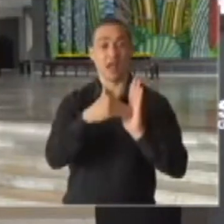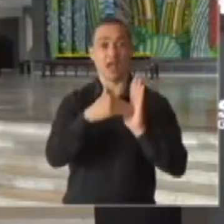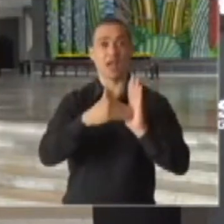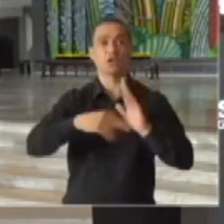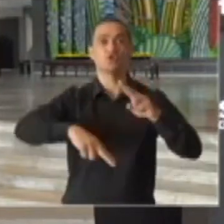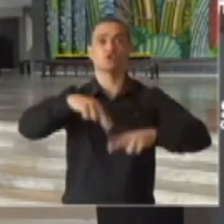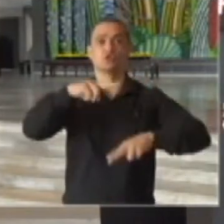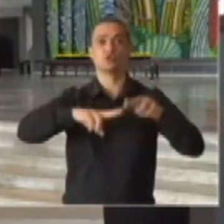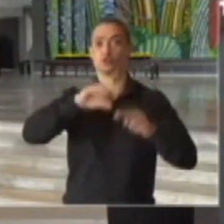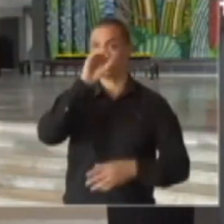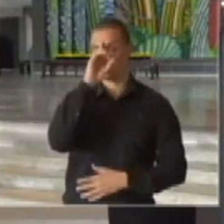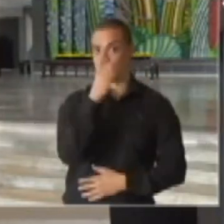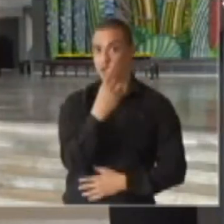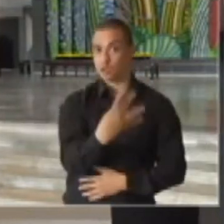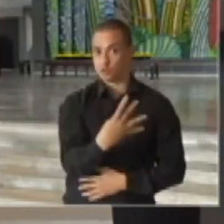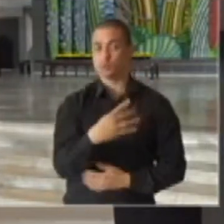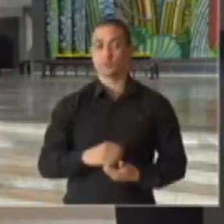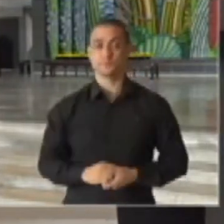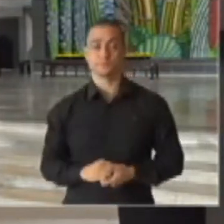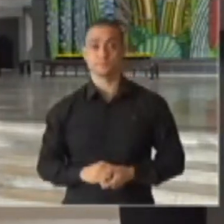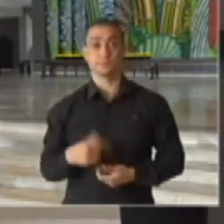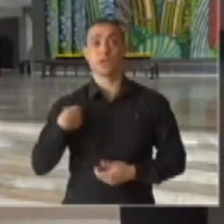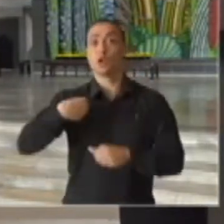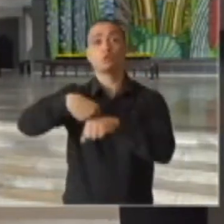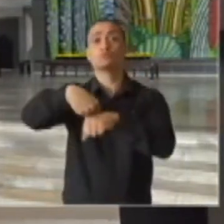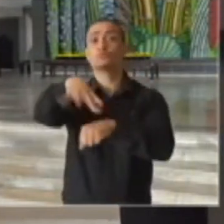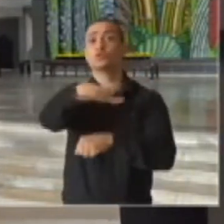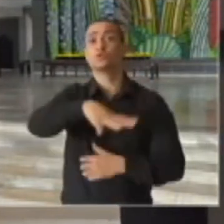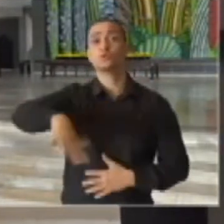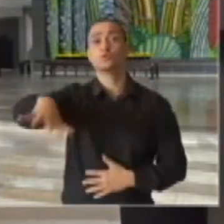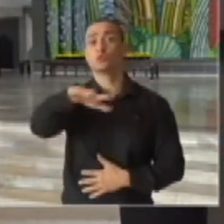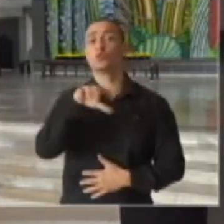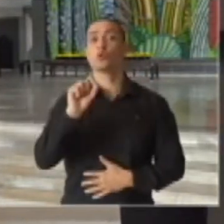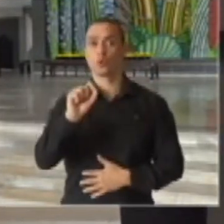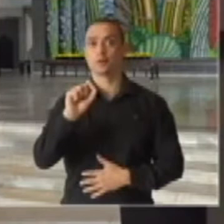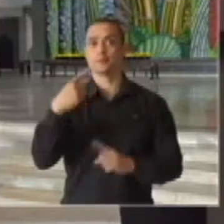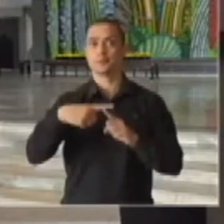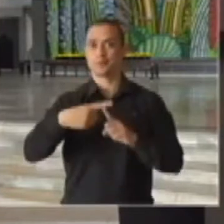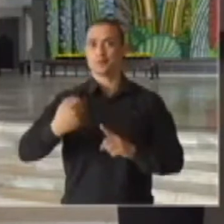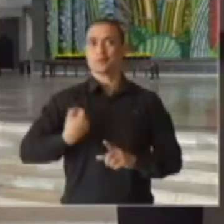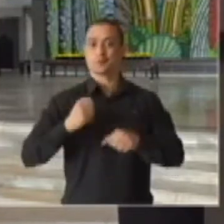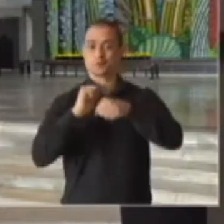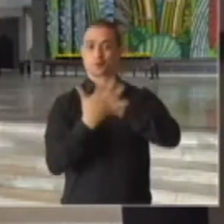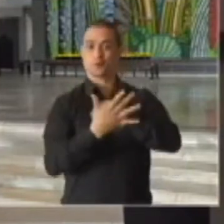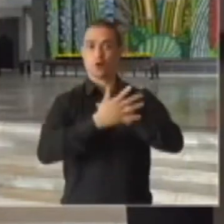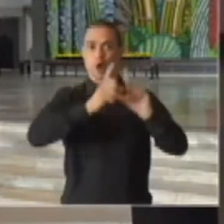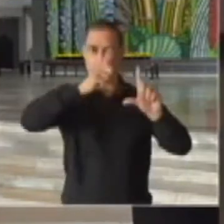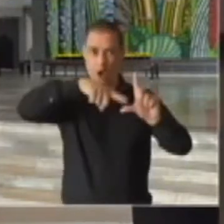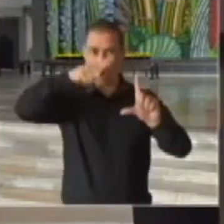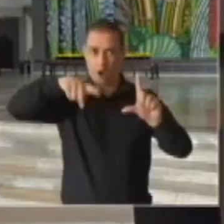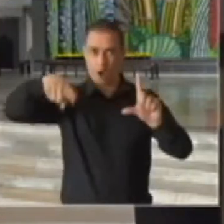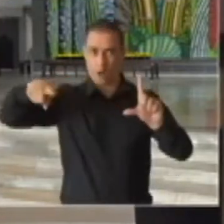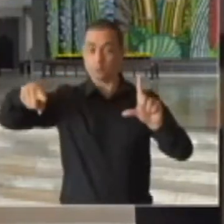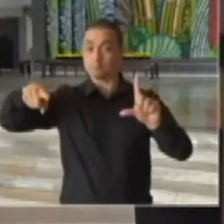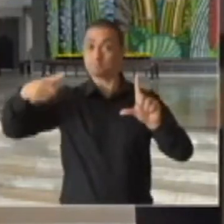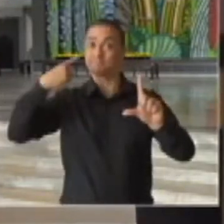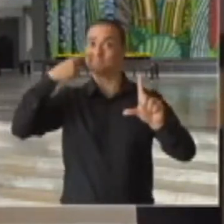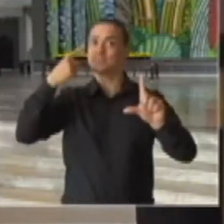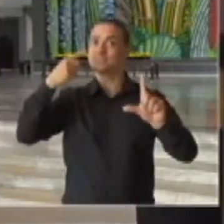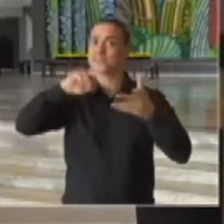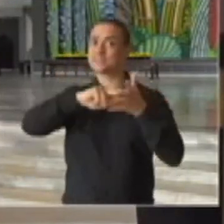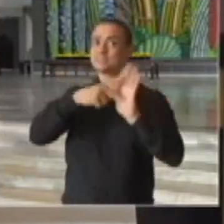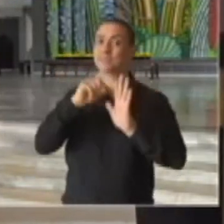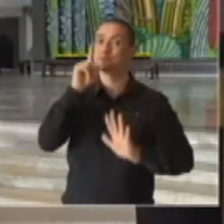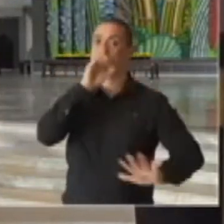de junho. E a nossa recomendação, pois os indicadores da pandemia recomendam cautela